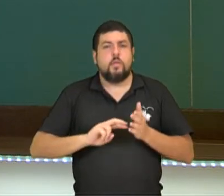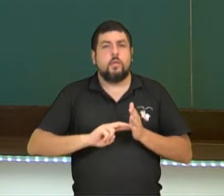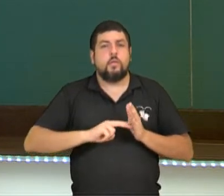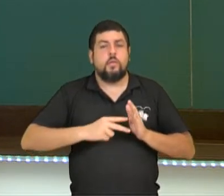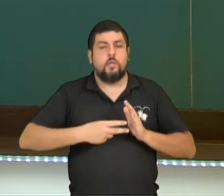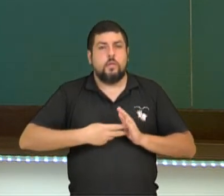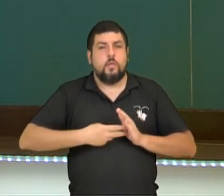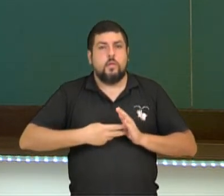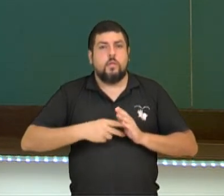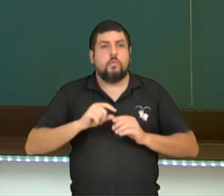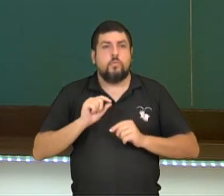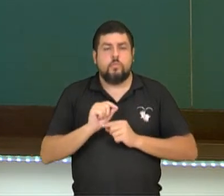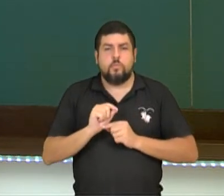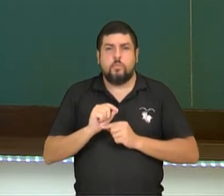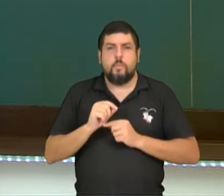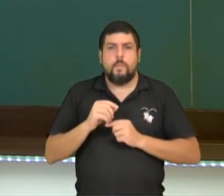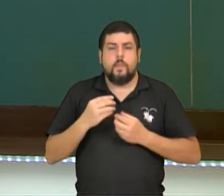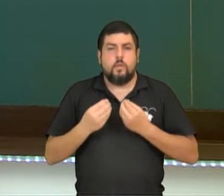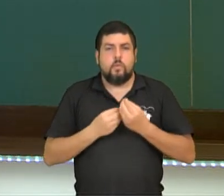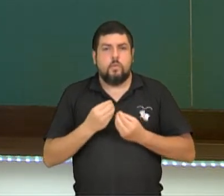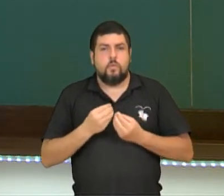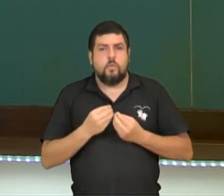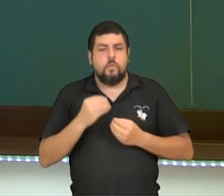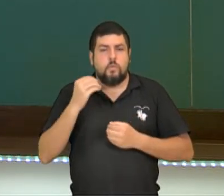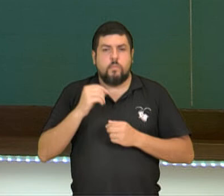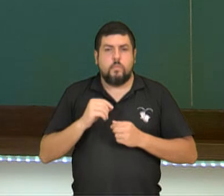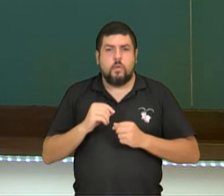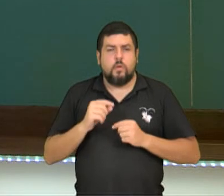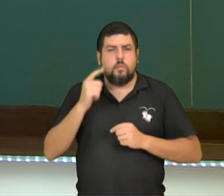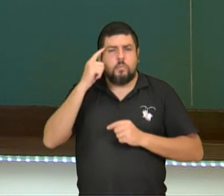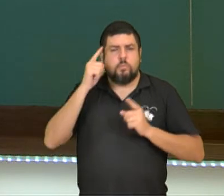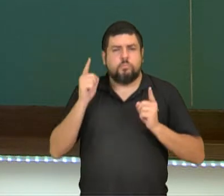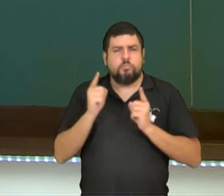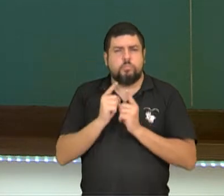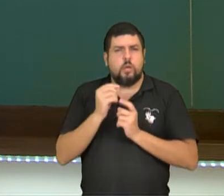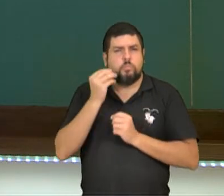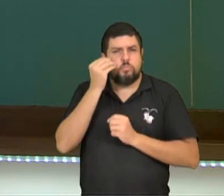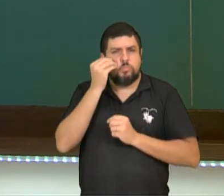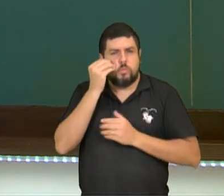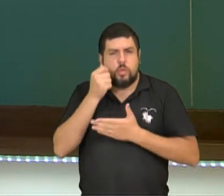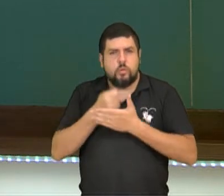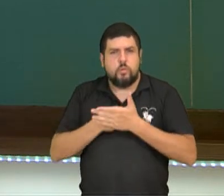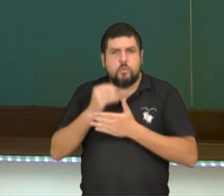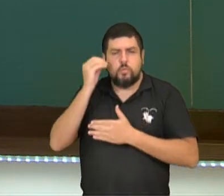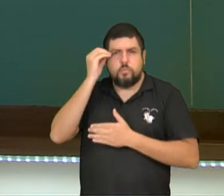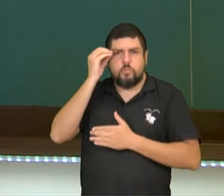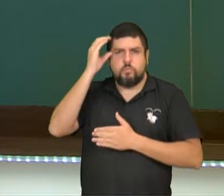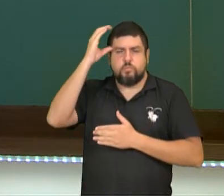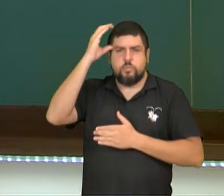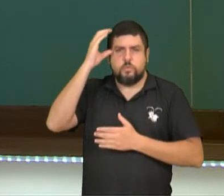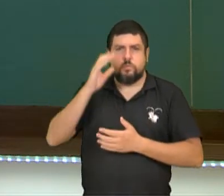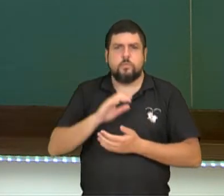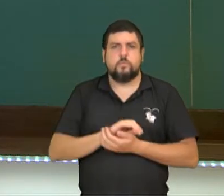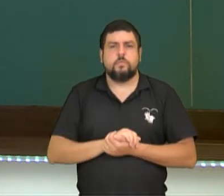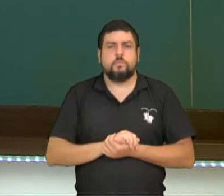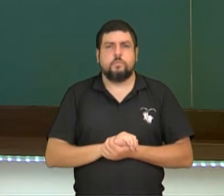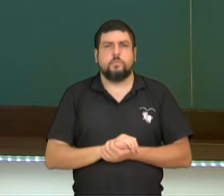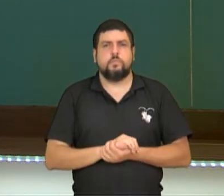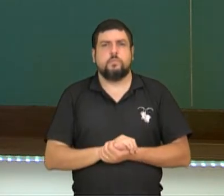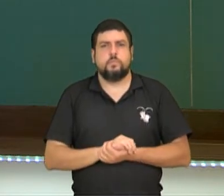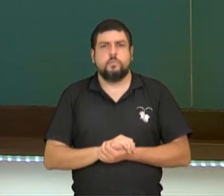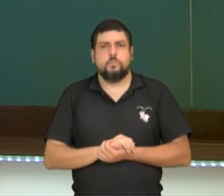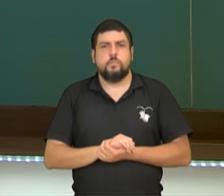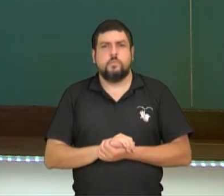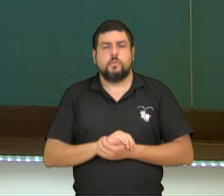sair da nossa condição de menoridade e atingir a maioridade, a autonomia racional,